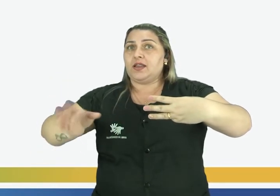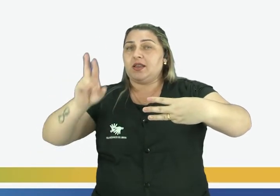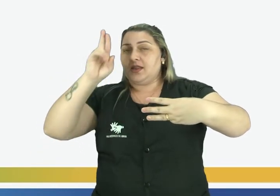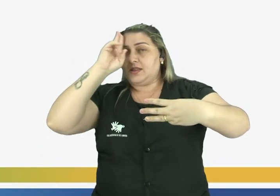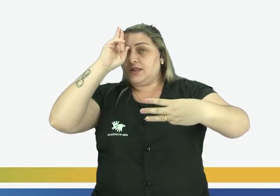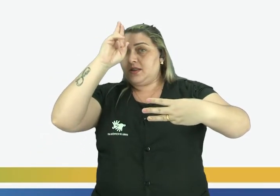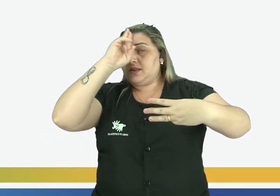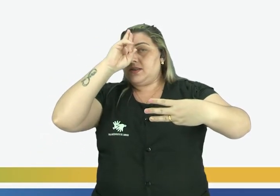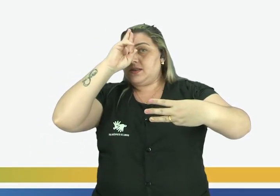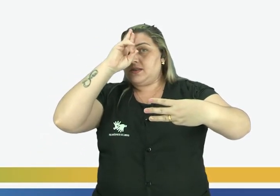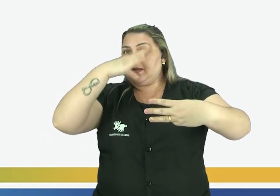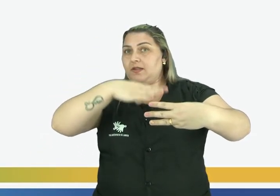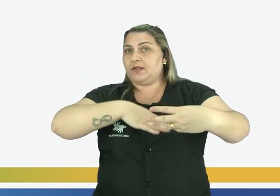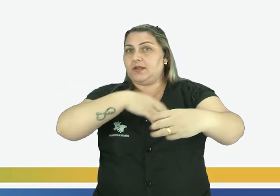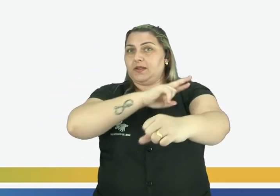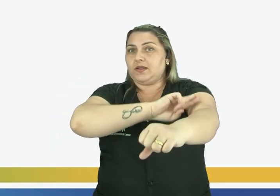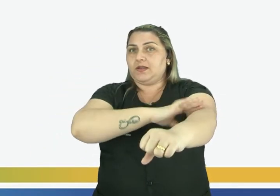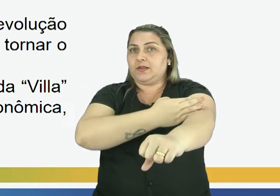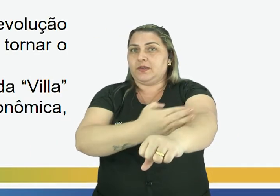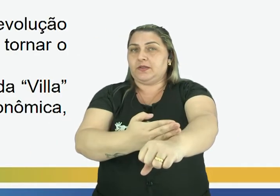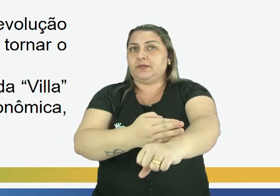história da cidade de Rio Branco.